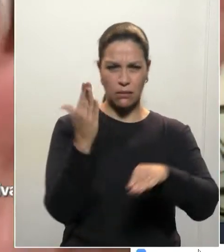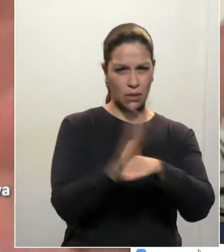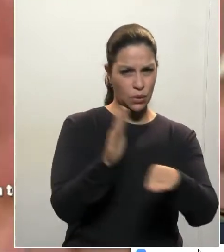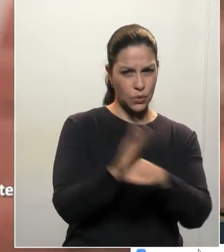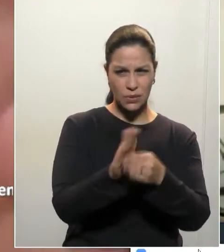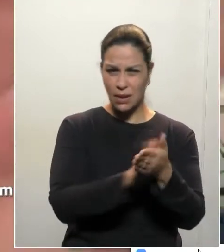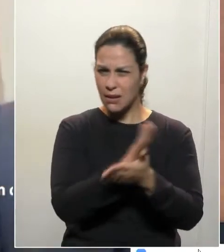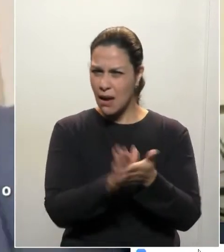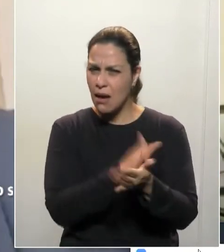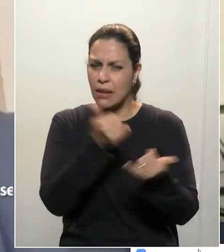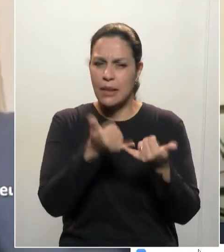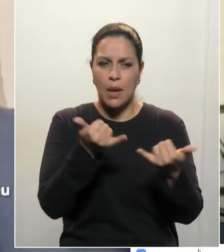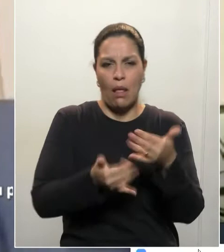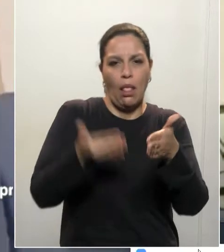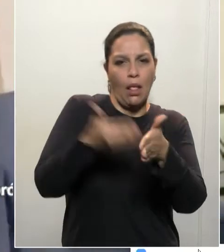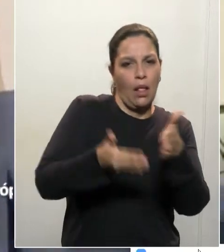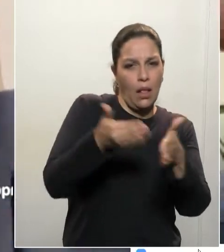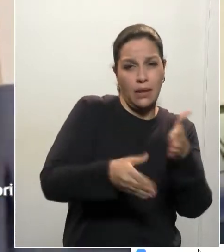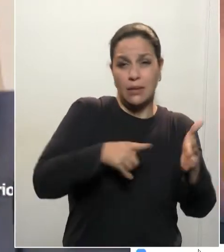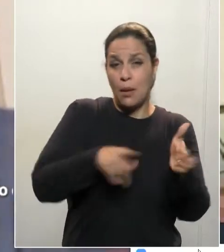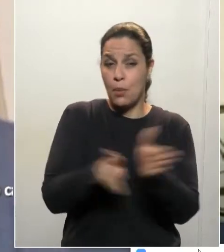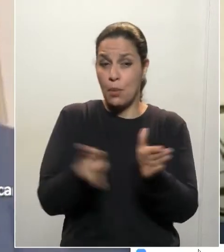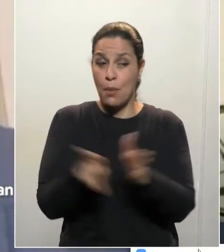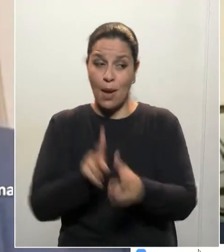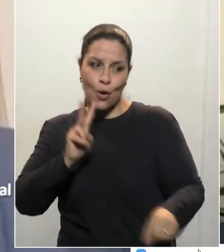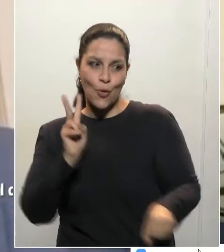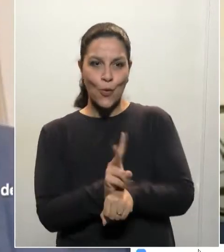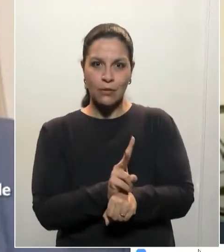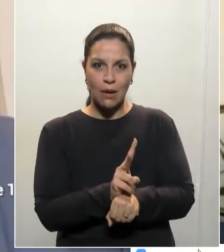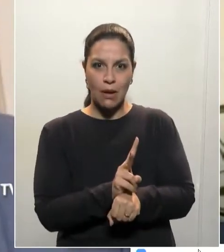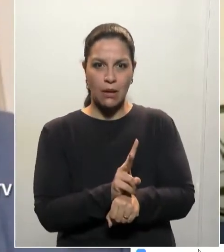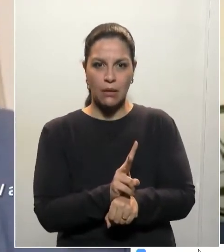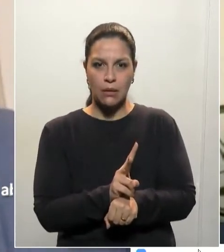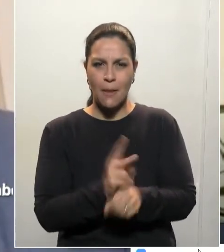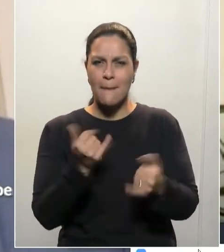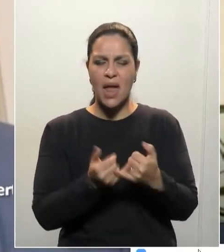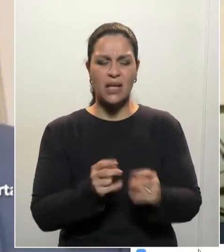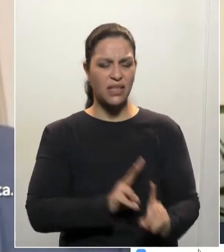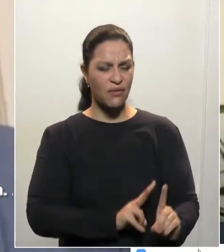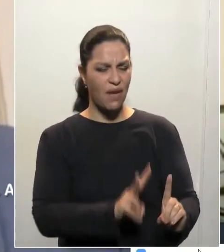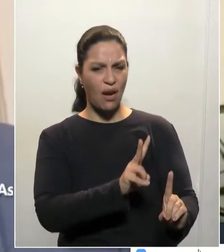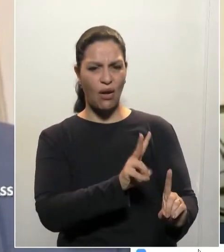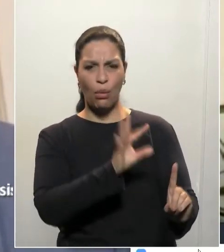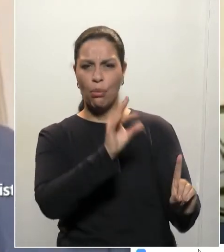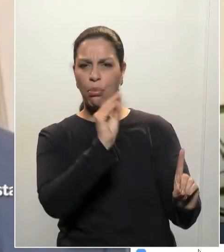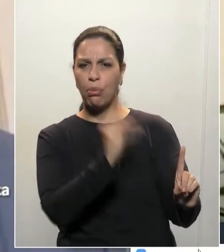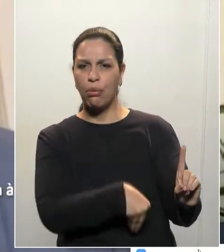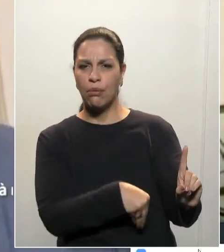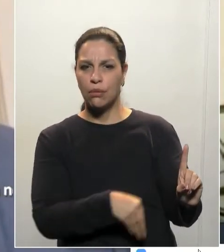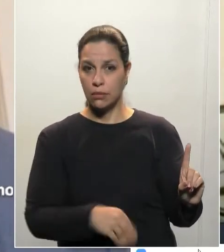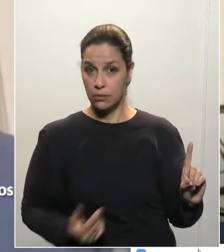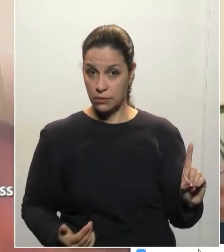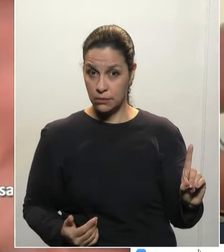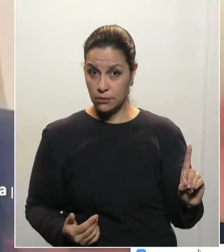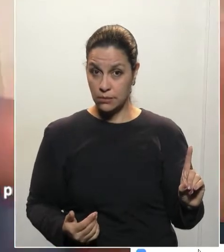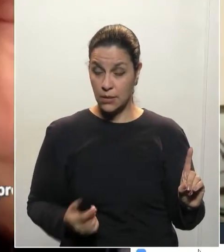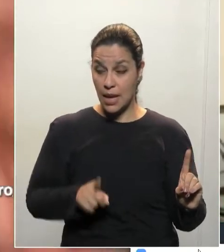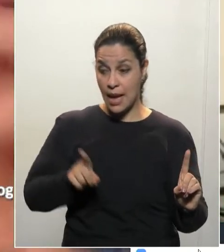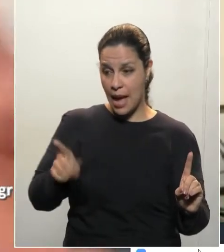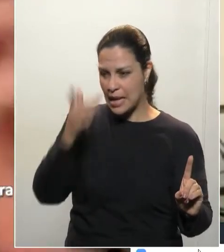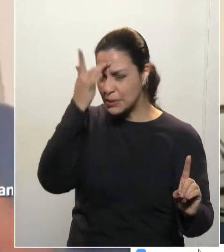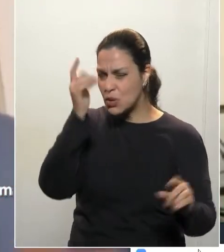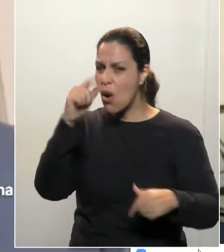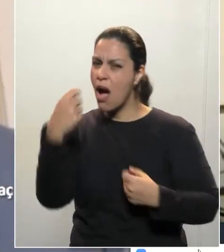é a barreira pra protegê-lo, fica sem valor. E, simplesmente, aquele que, de